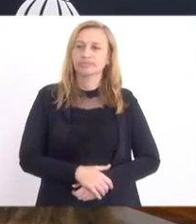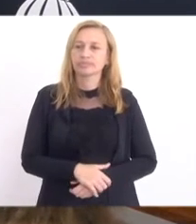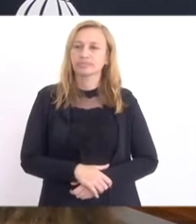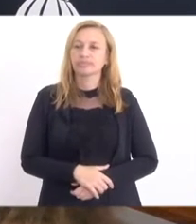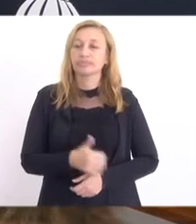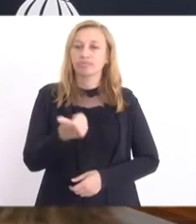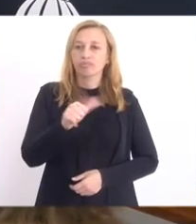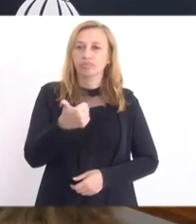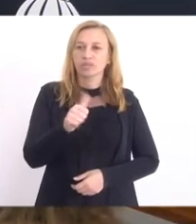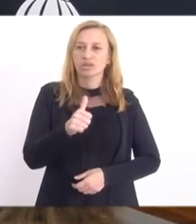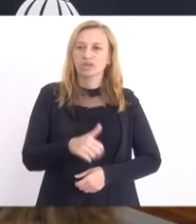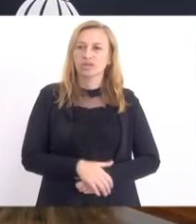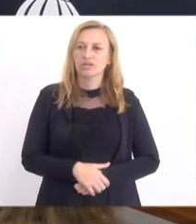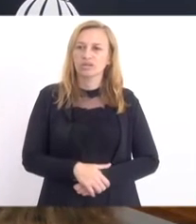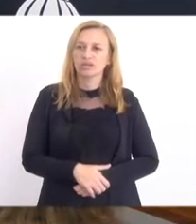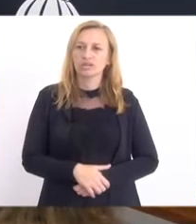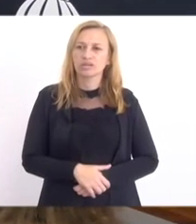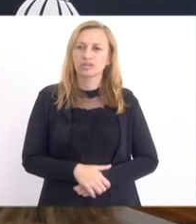Onze.